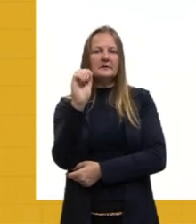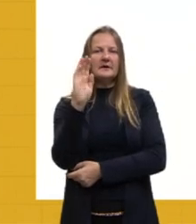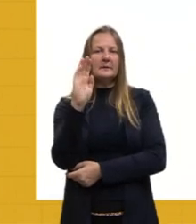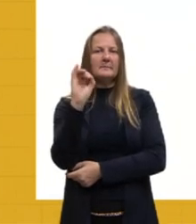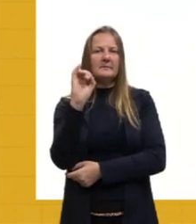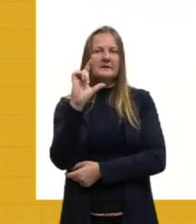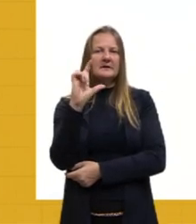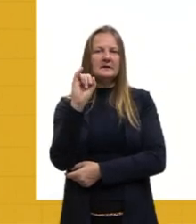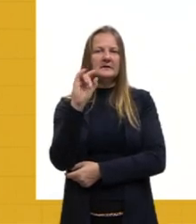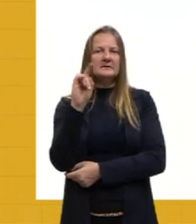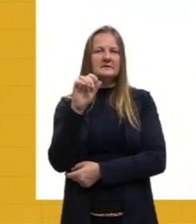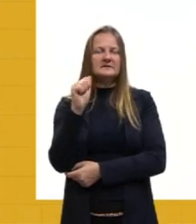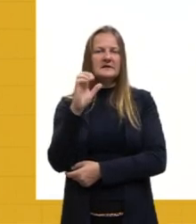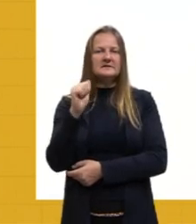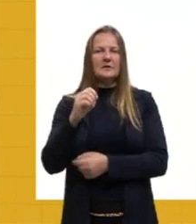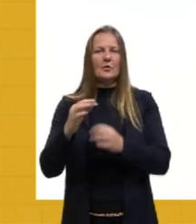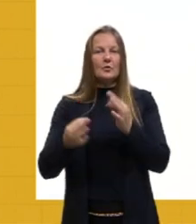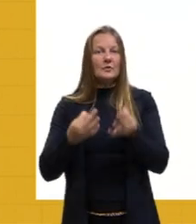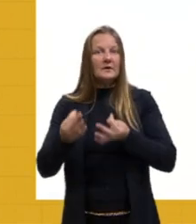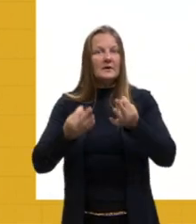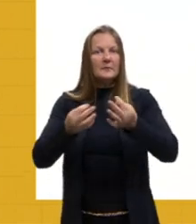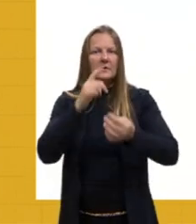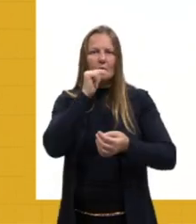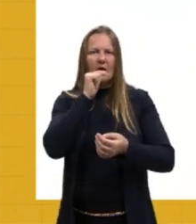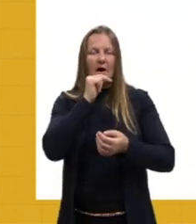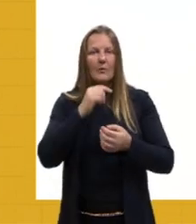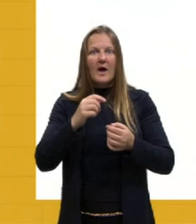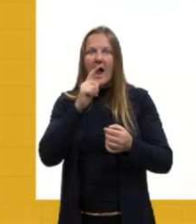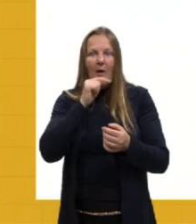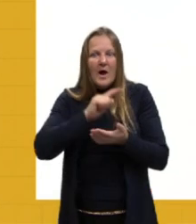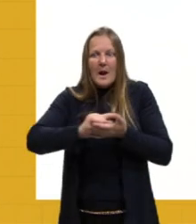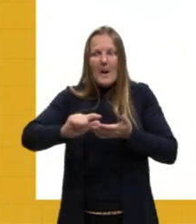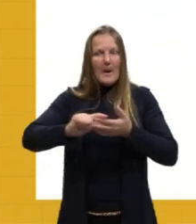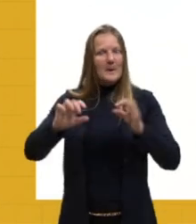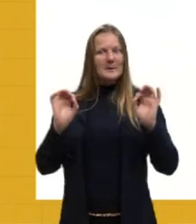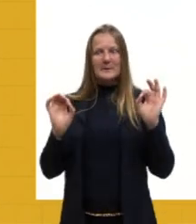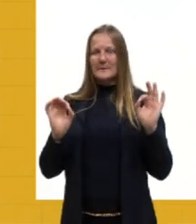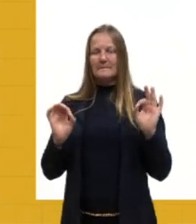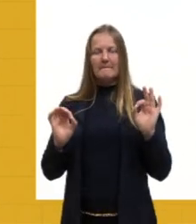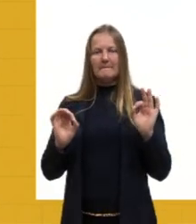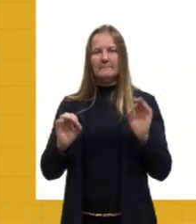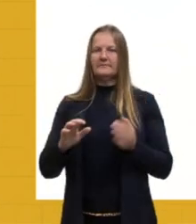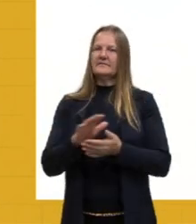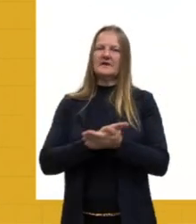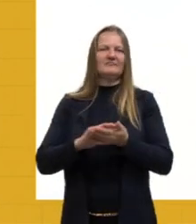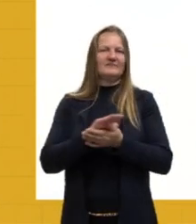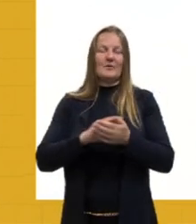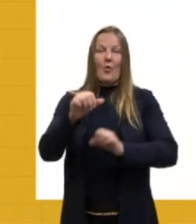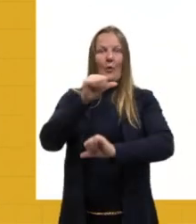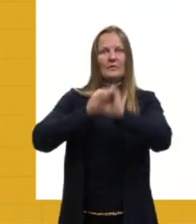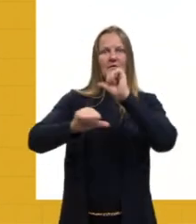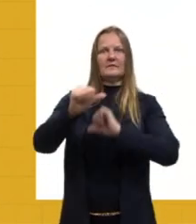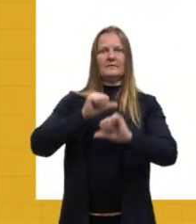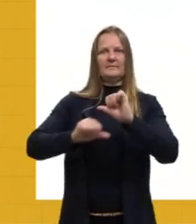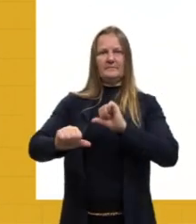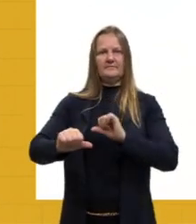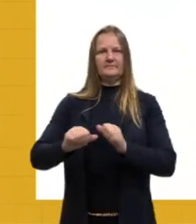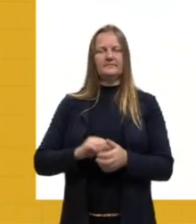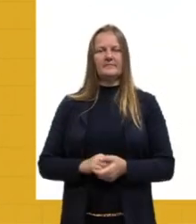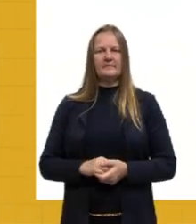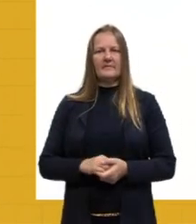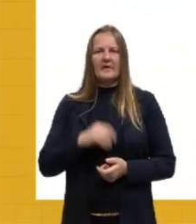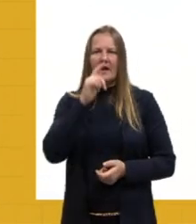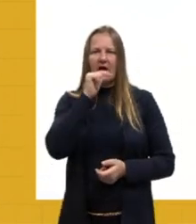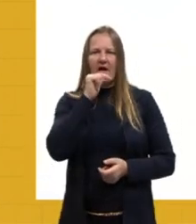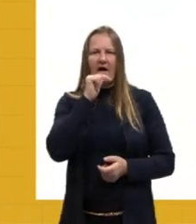que consiste no tratamento da água. Não, né, gente? Eutrofização, que é o processo do qual um corpo de água